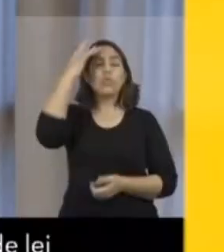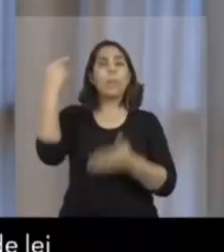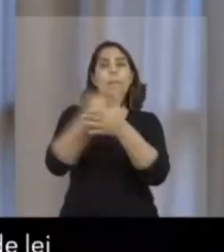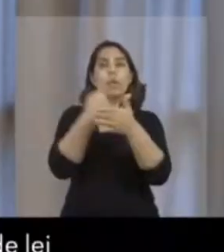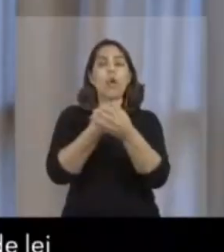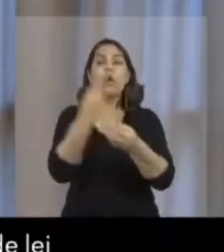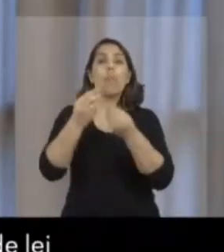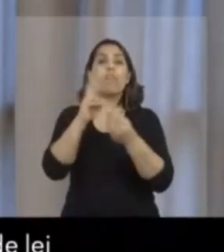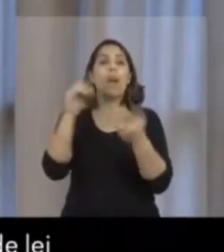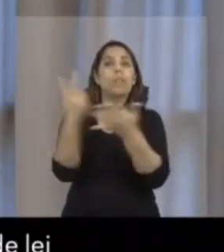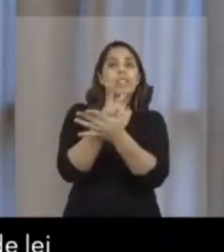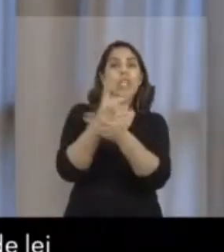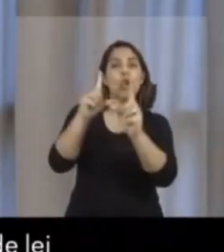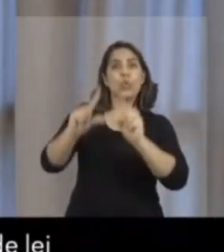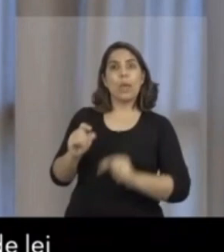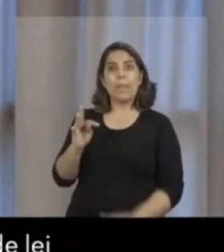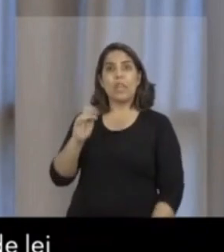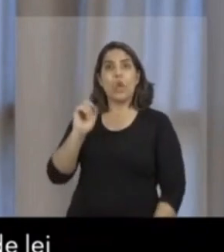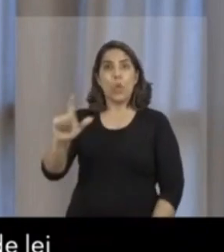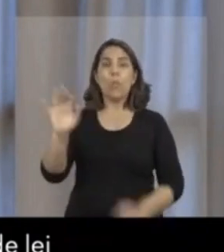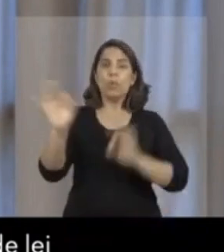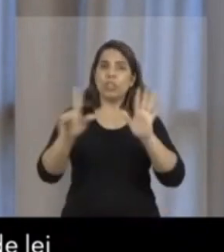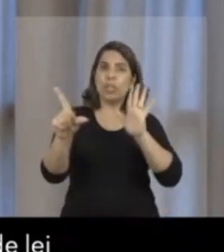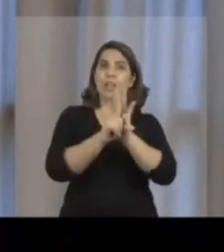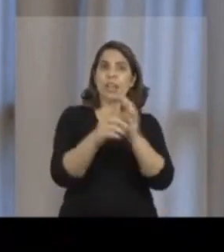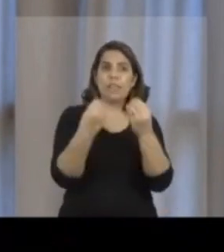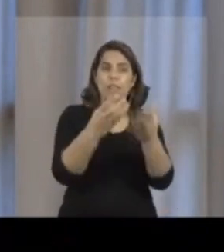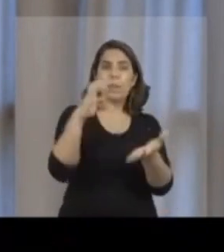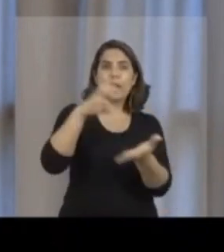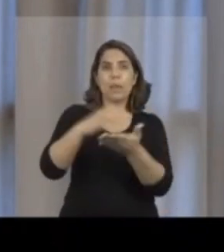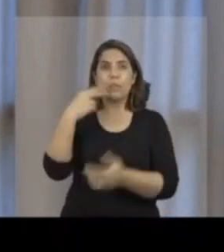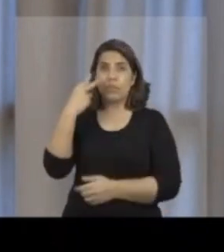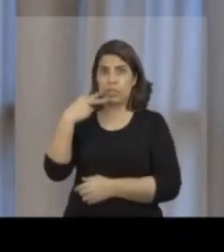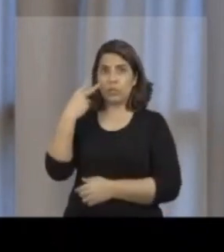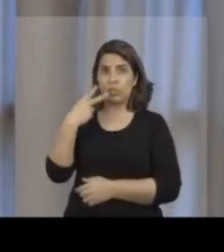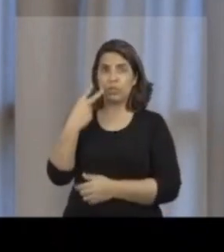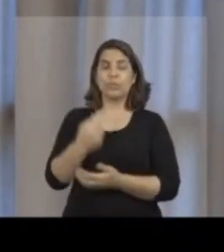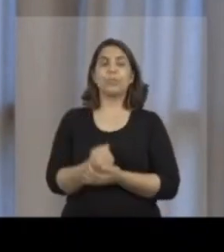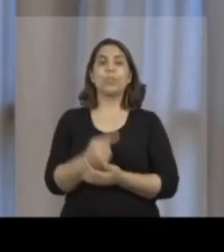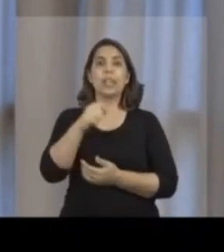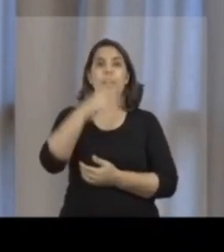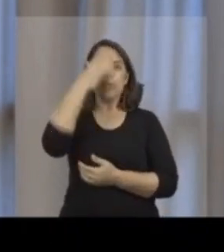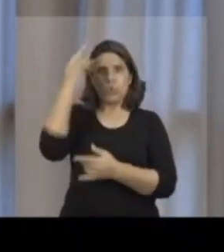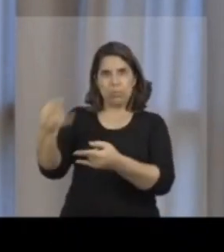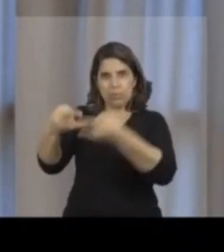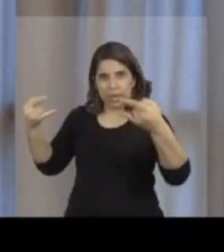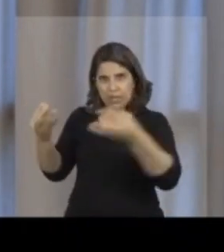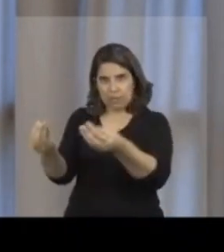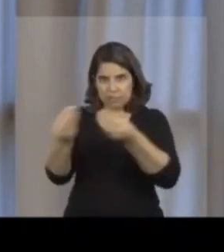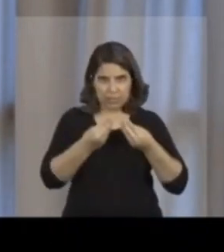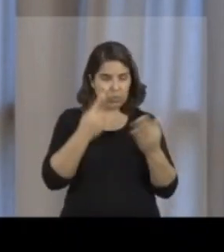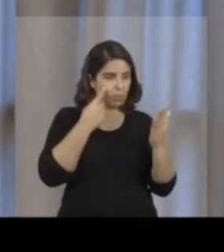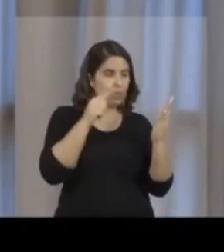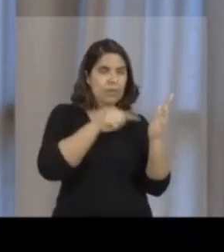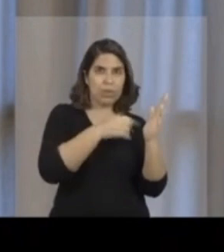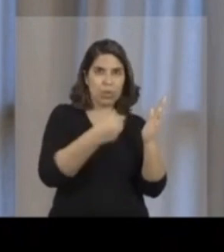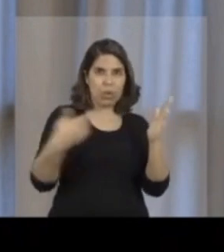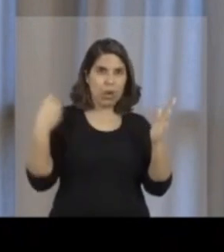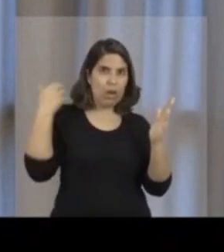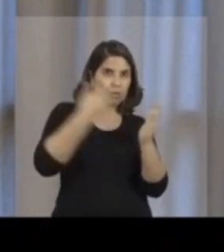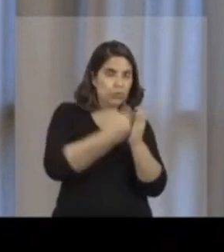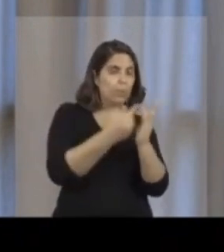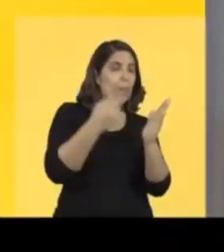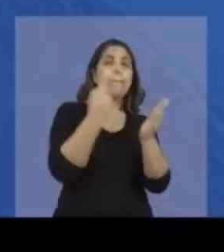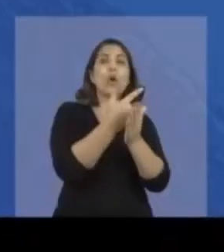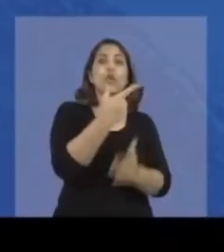As pessoas estão perguntando como é que vai se dar a redução do IPTU No projeto de lei que nós enviamos para a Câmara dos Vereadores Para esse cidadão me emprestou os carnês dele